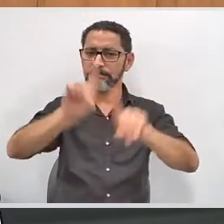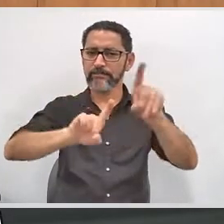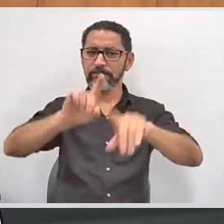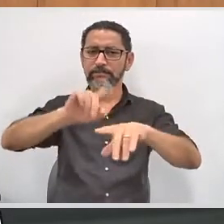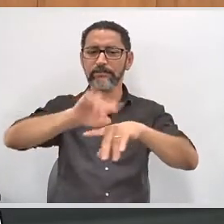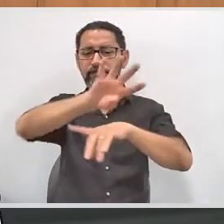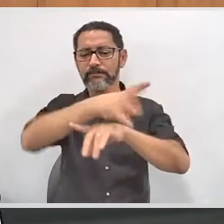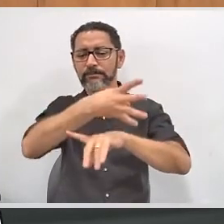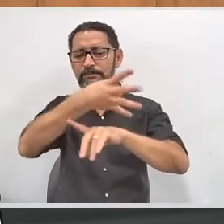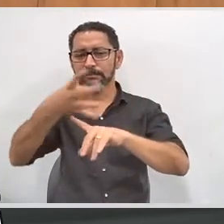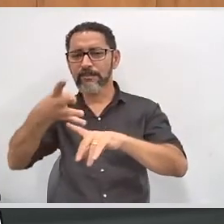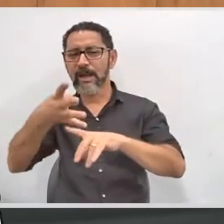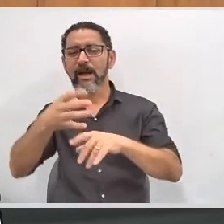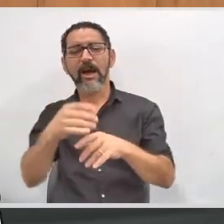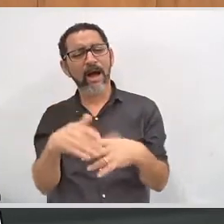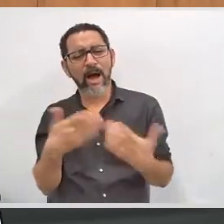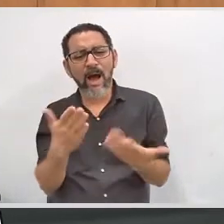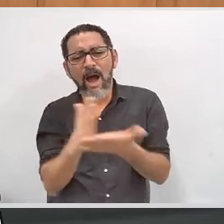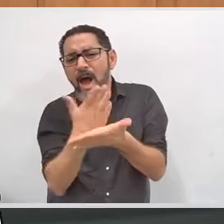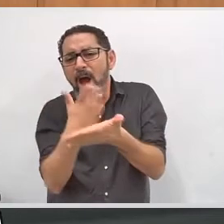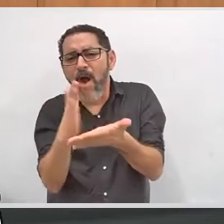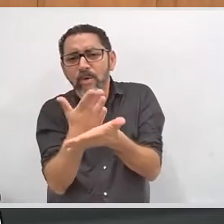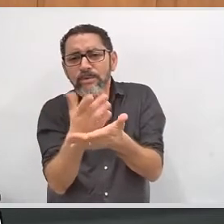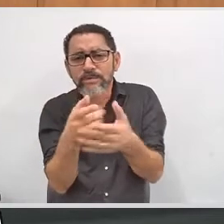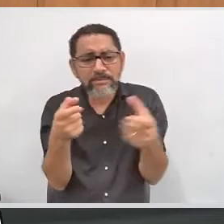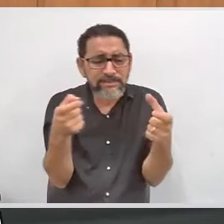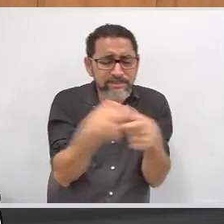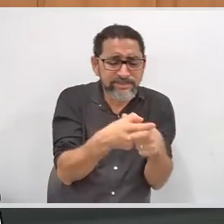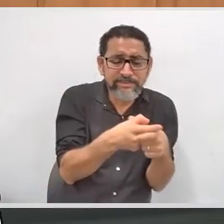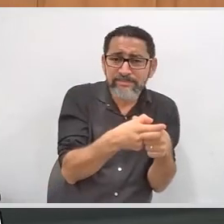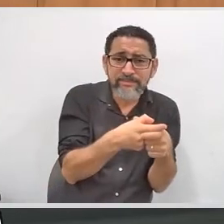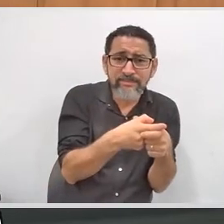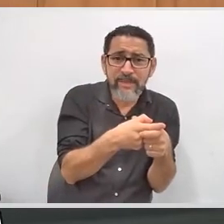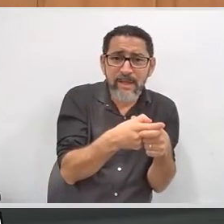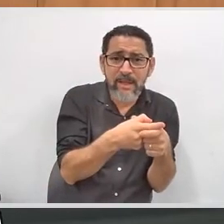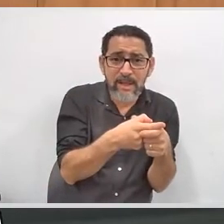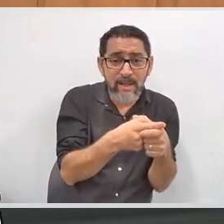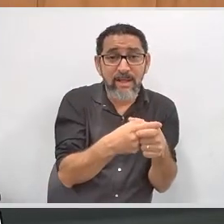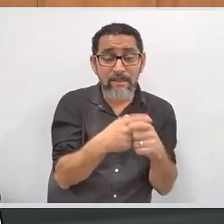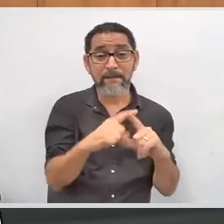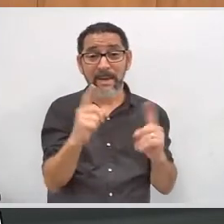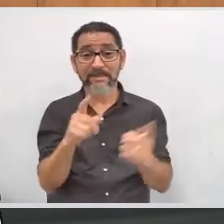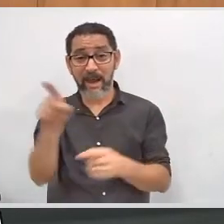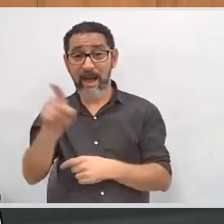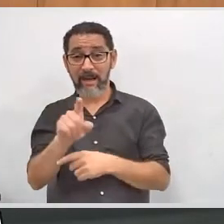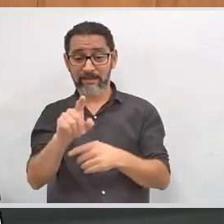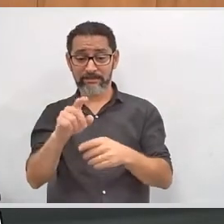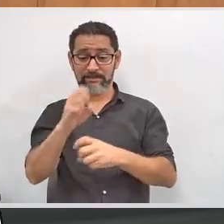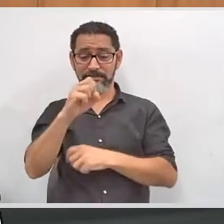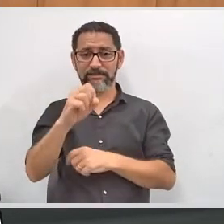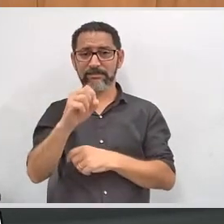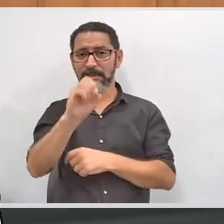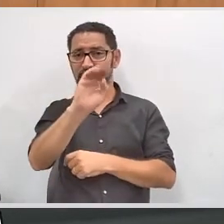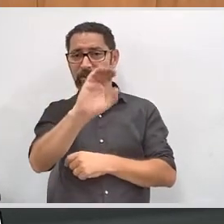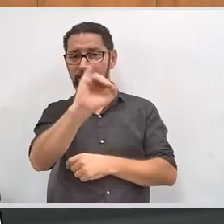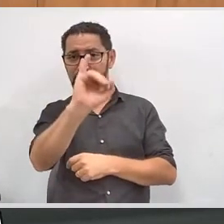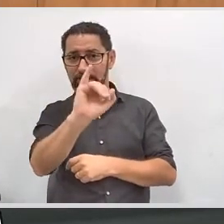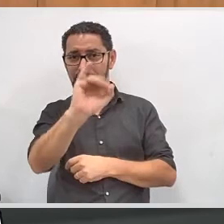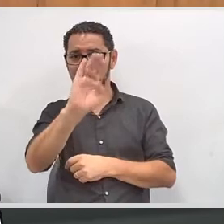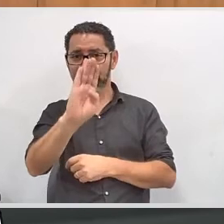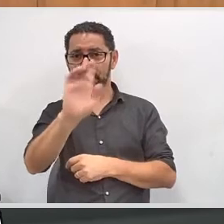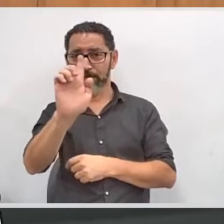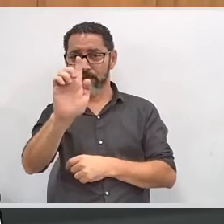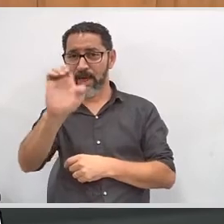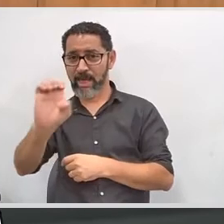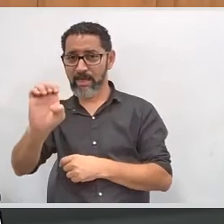o que se revela? Então, que o nosso público, o nosso eleitor, ele é menor do que aquele que se revela no IBGE. Então, por isso, também,